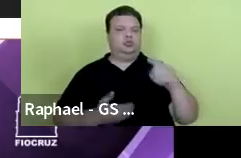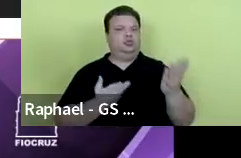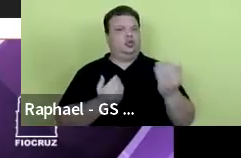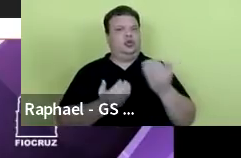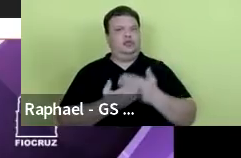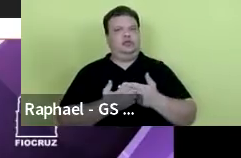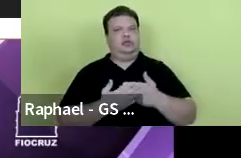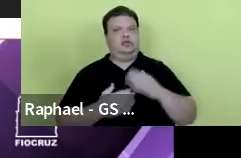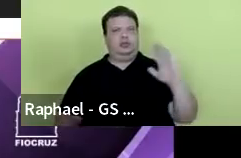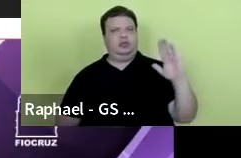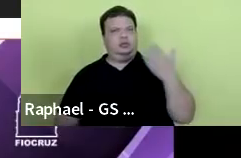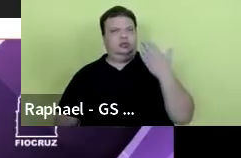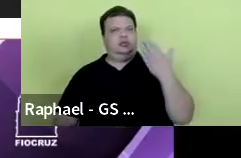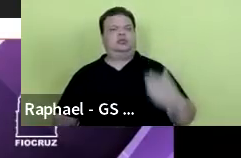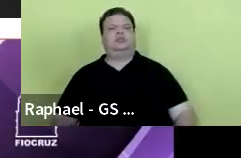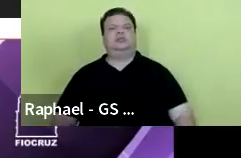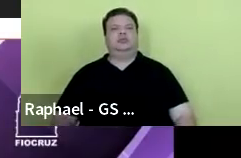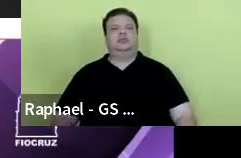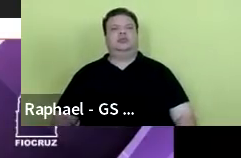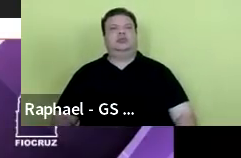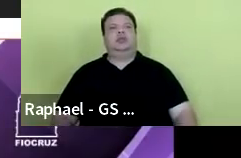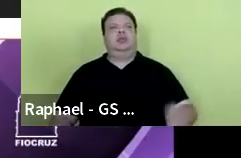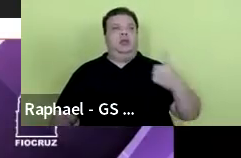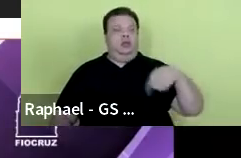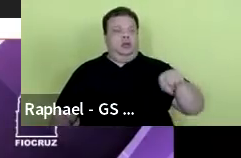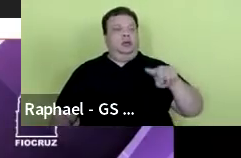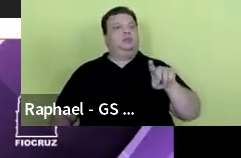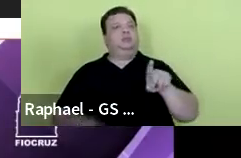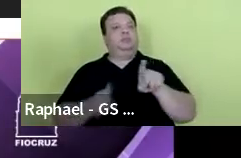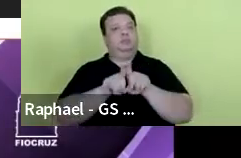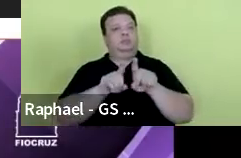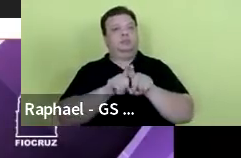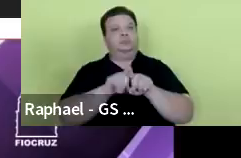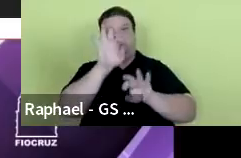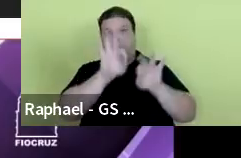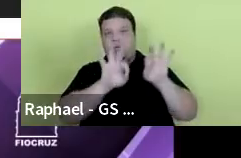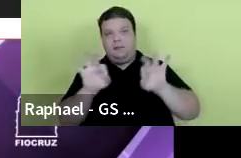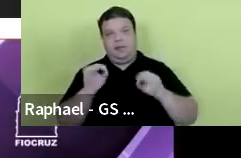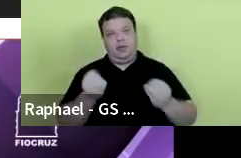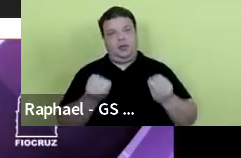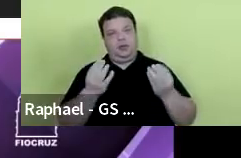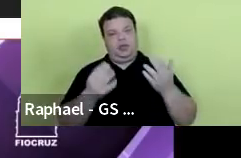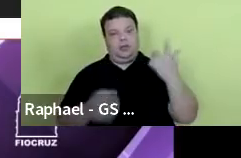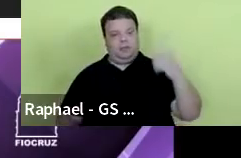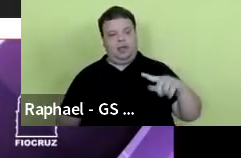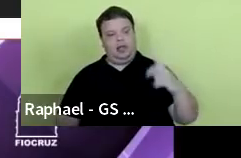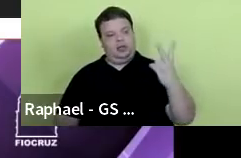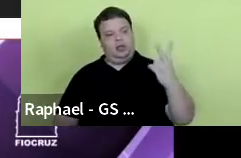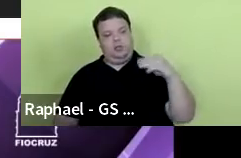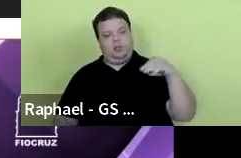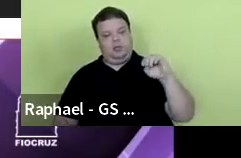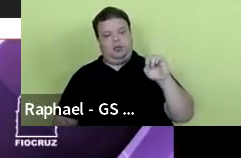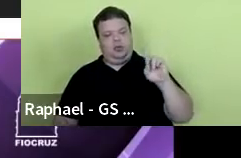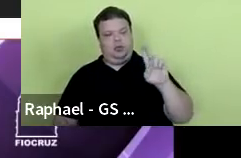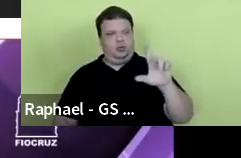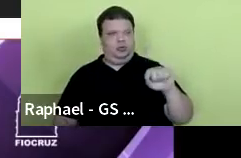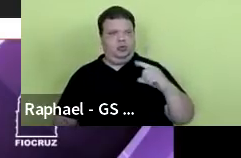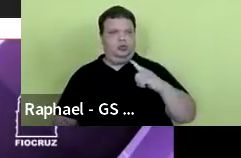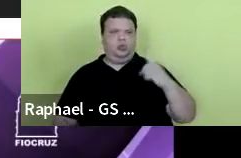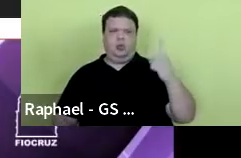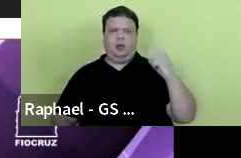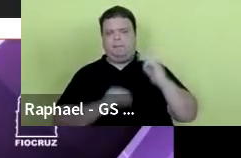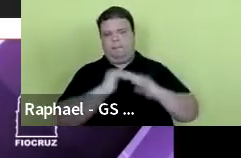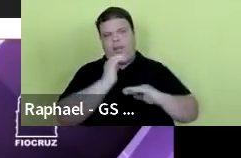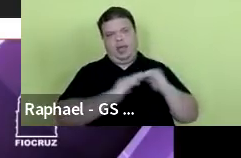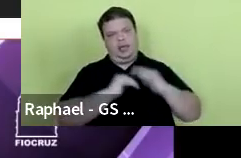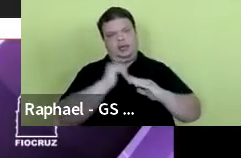passa para o próximo slide, e aí a gente também preparou mais dois módulos que são interessantes, um é muito prático, é